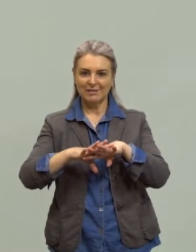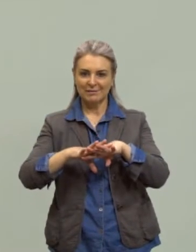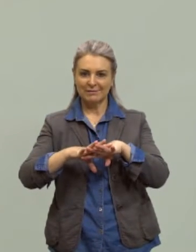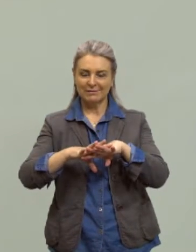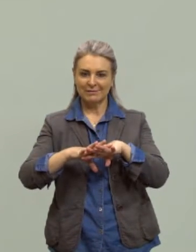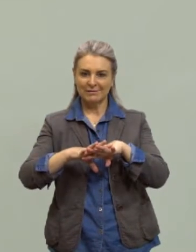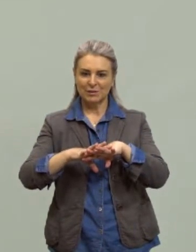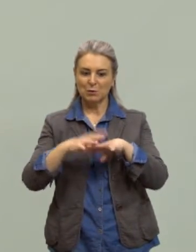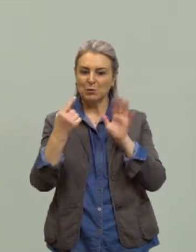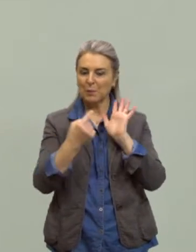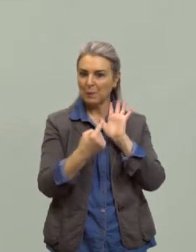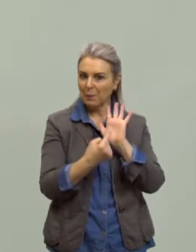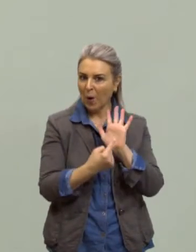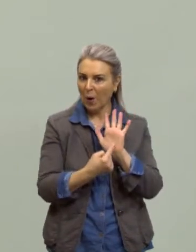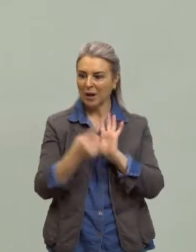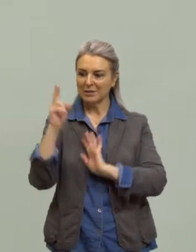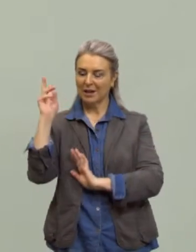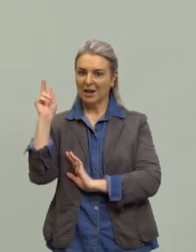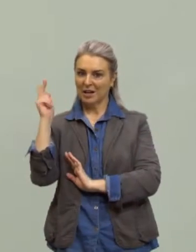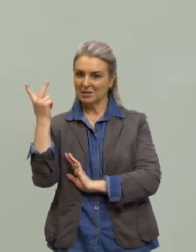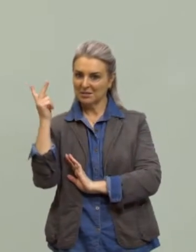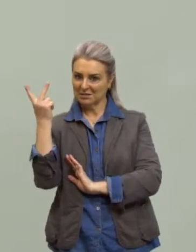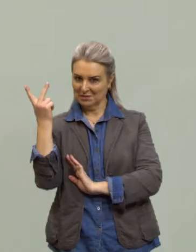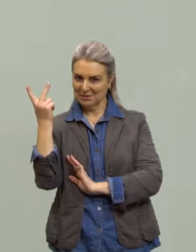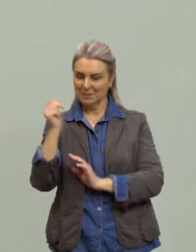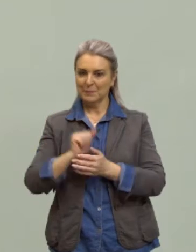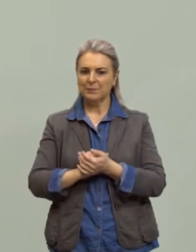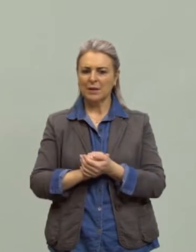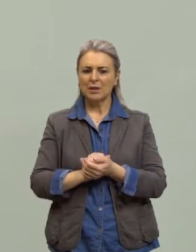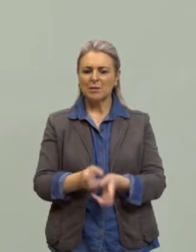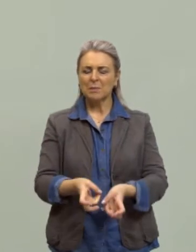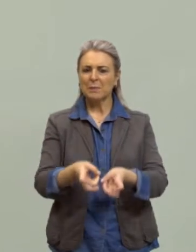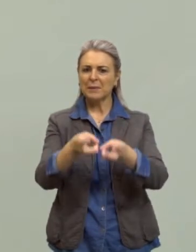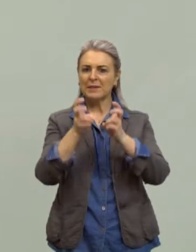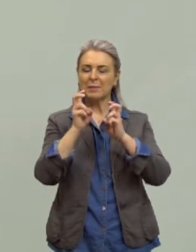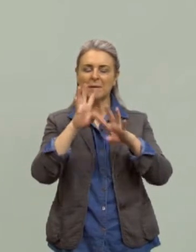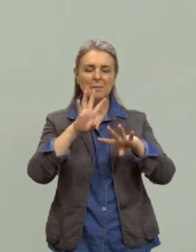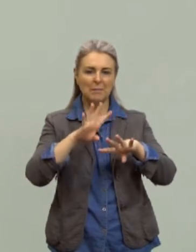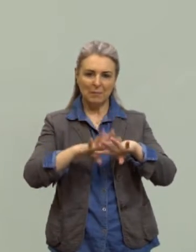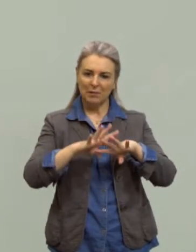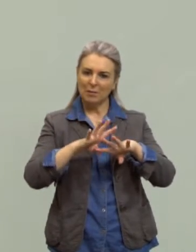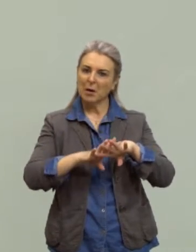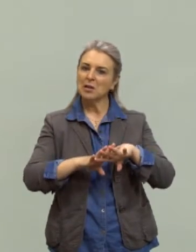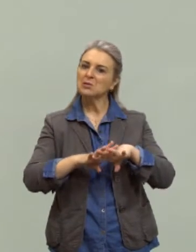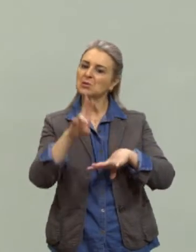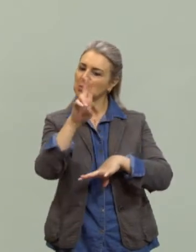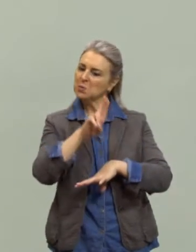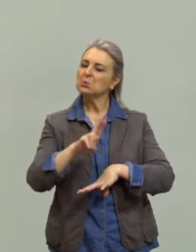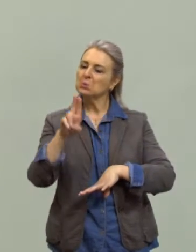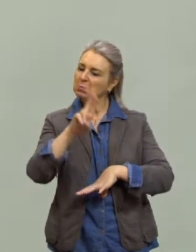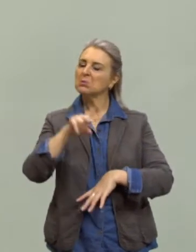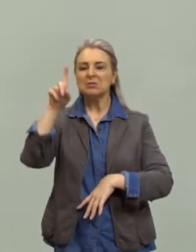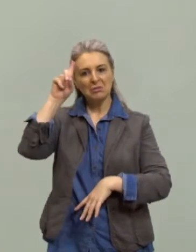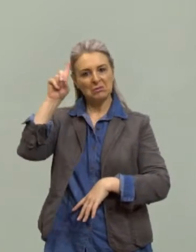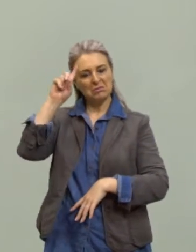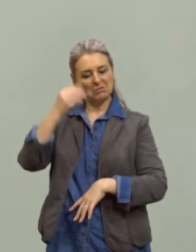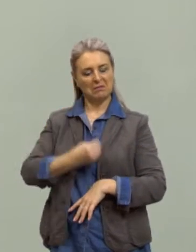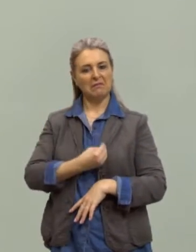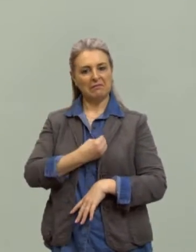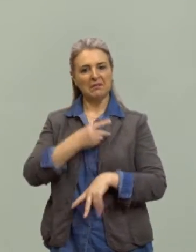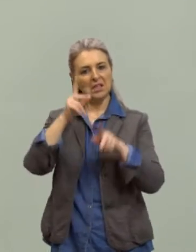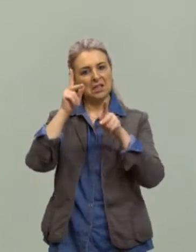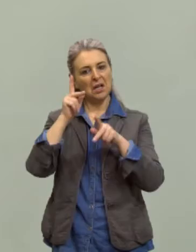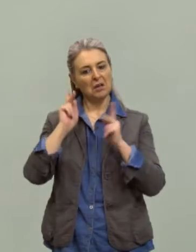quando a gente traz essas histórias, é no sentido da gente poder perceber que essa matemática está no nosso cotidiano. Ela está presente no nosso dia a dia.